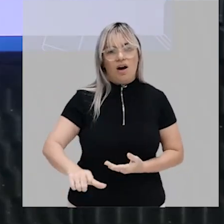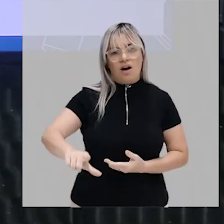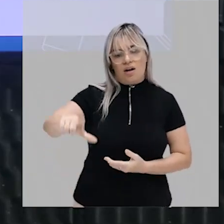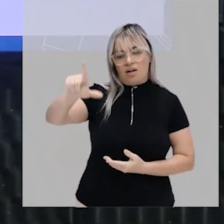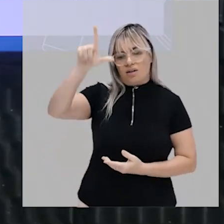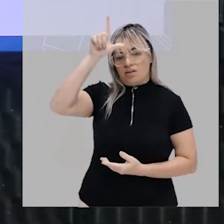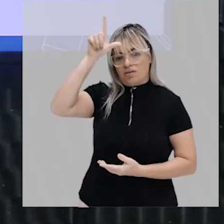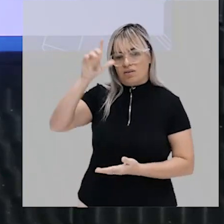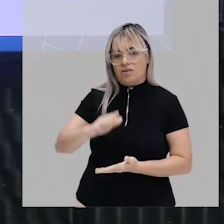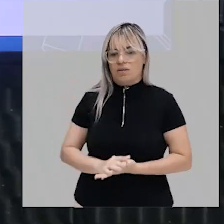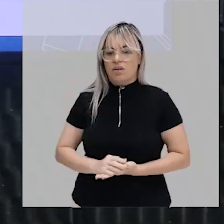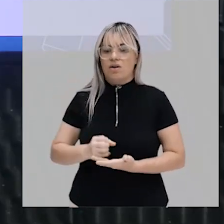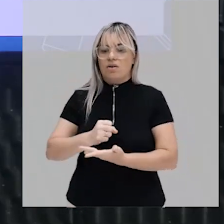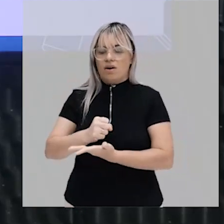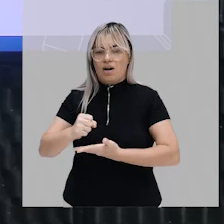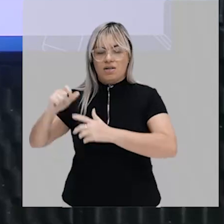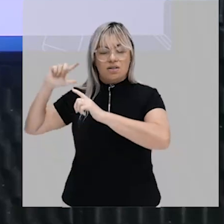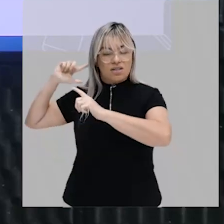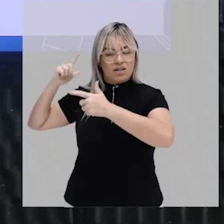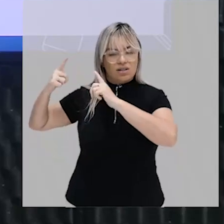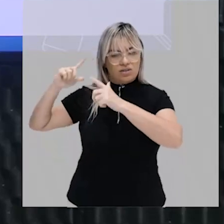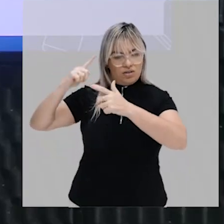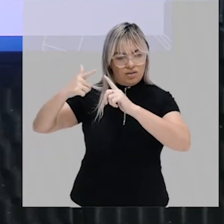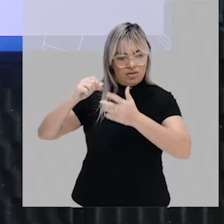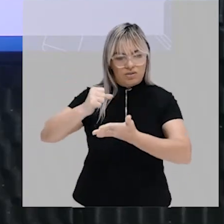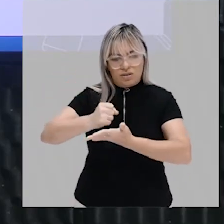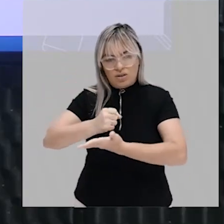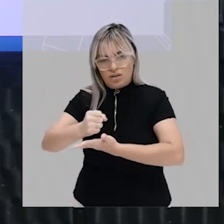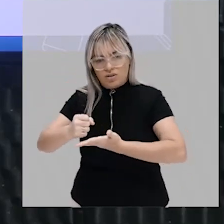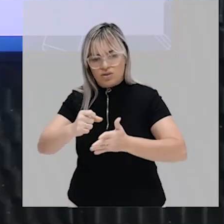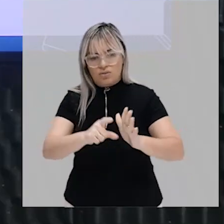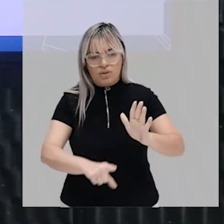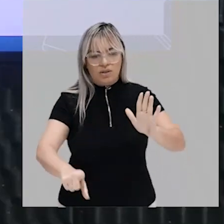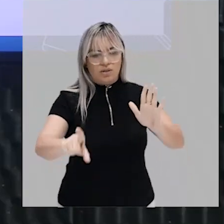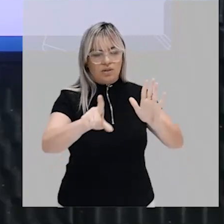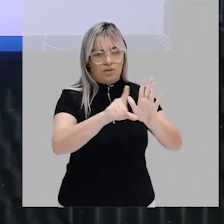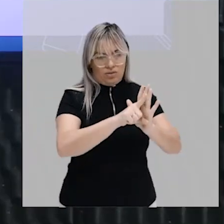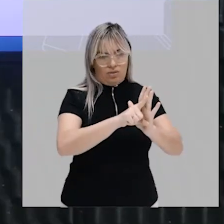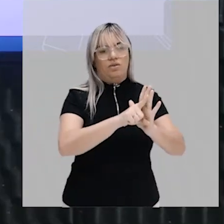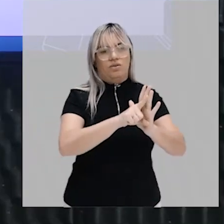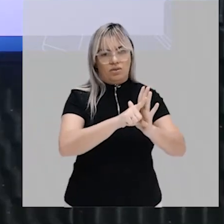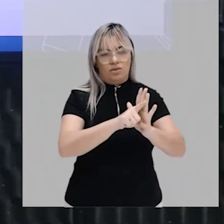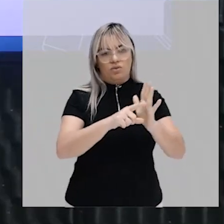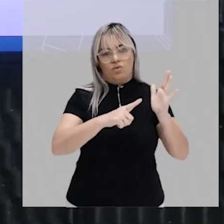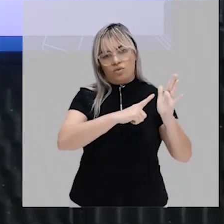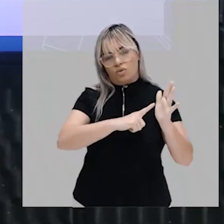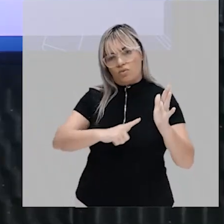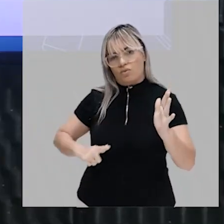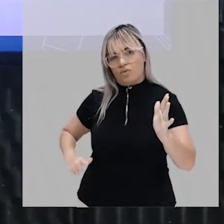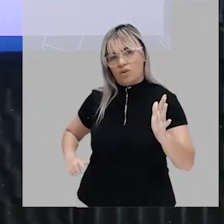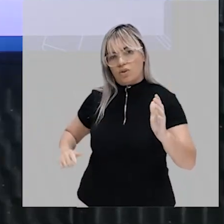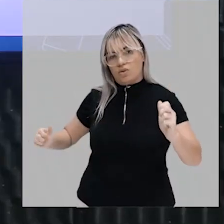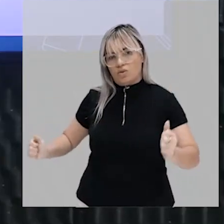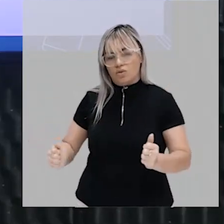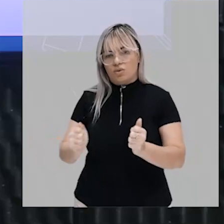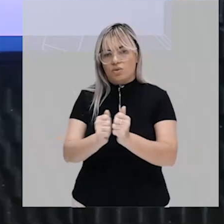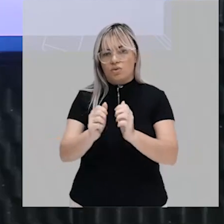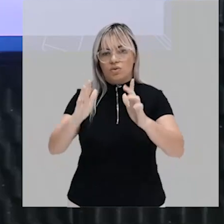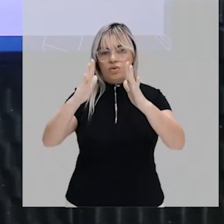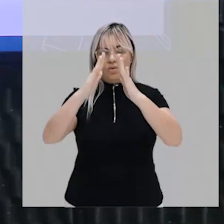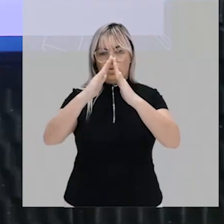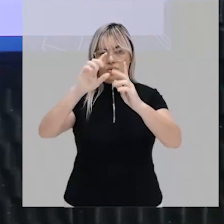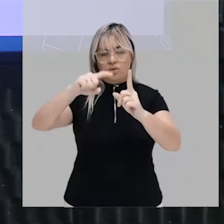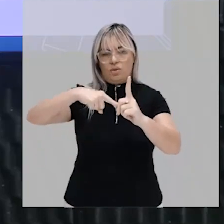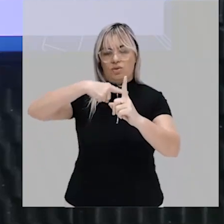essencialmente tradicionais baseadas na legitimidade teocrática opa teocrática vem da